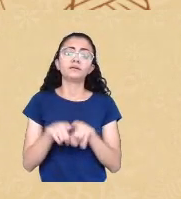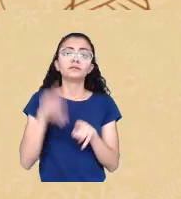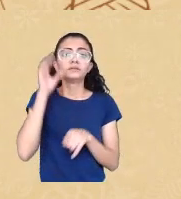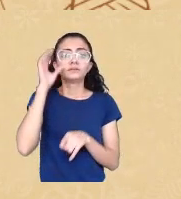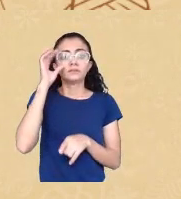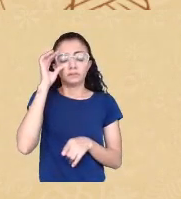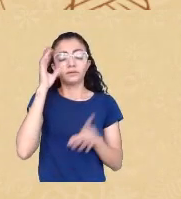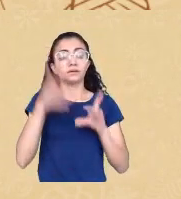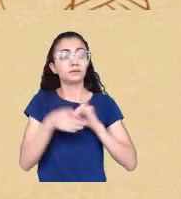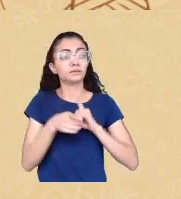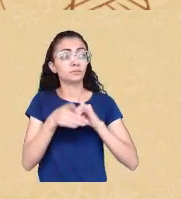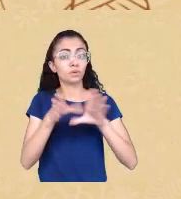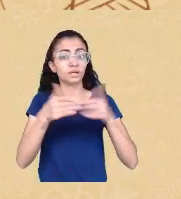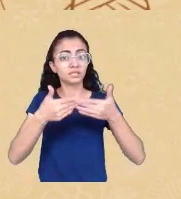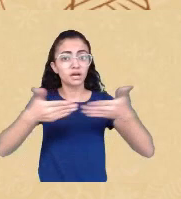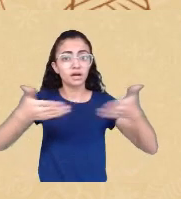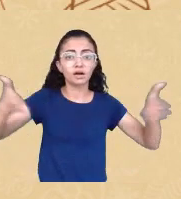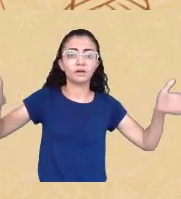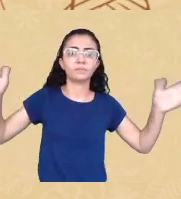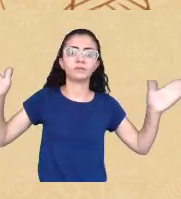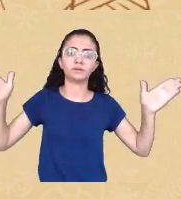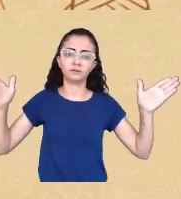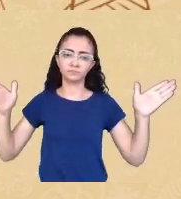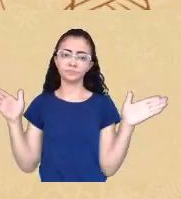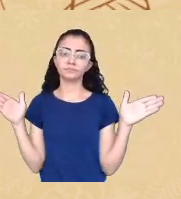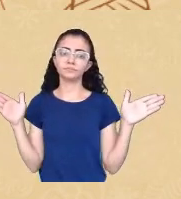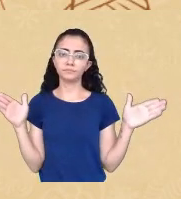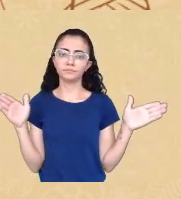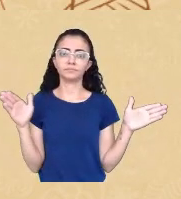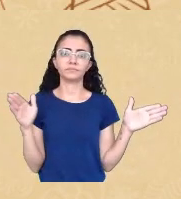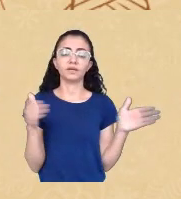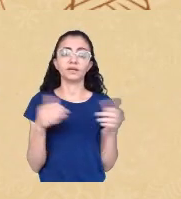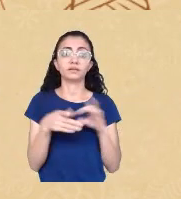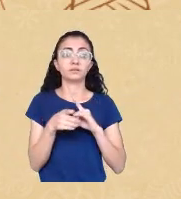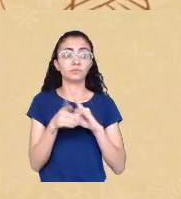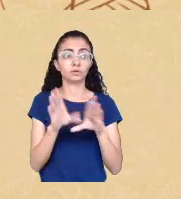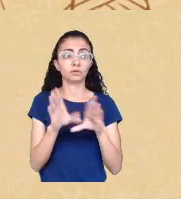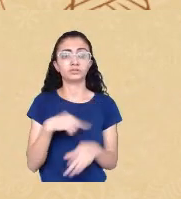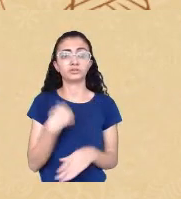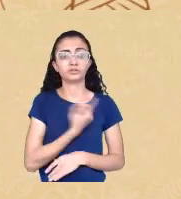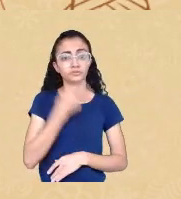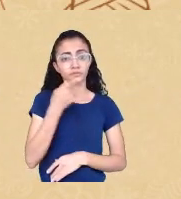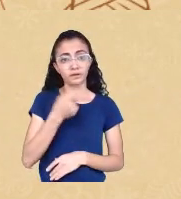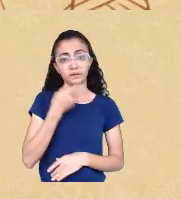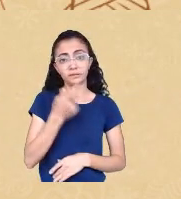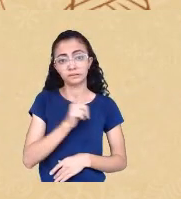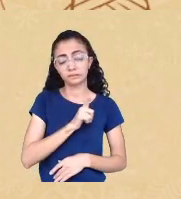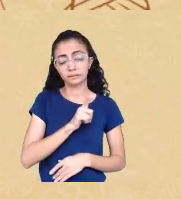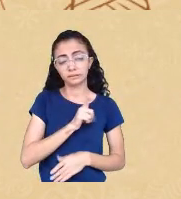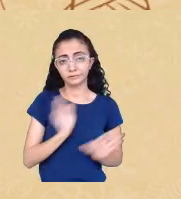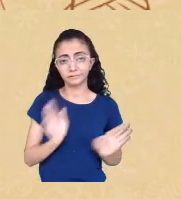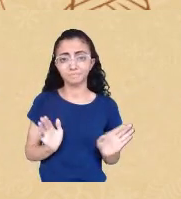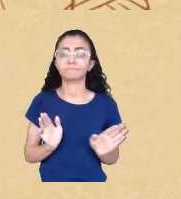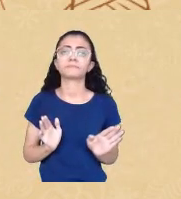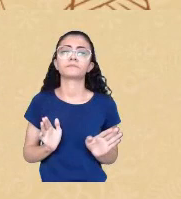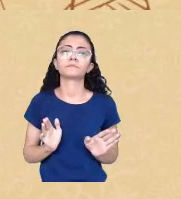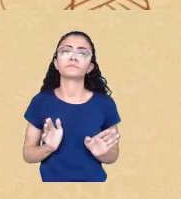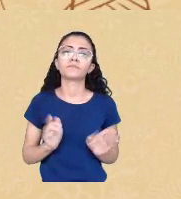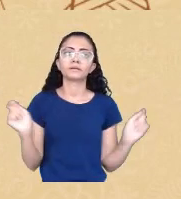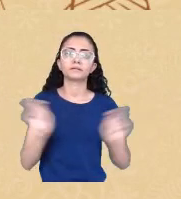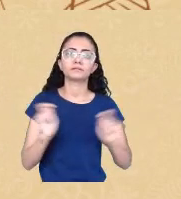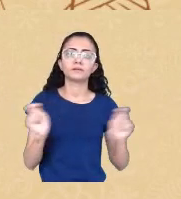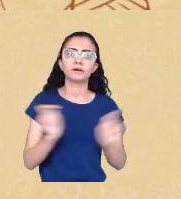nós dizemos que temos mas somos possíveis de ter um presidente que